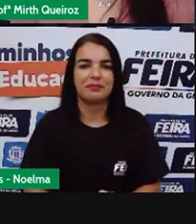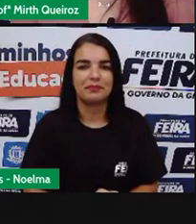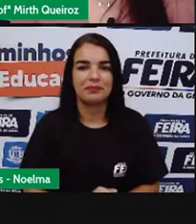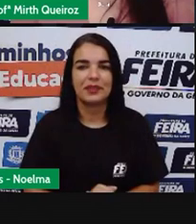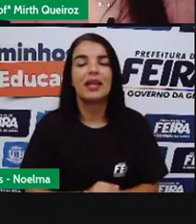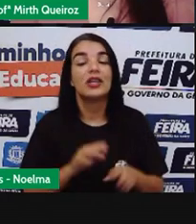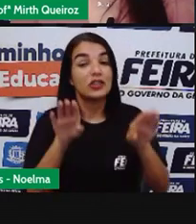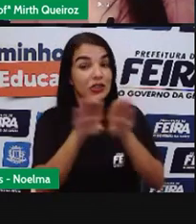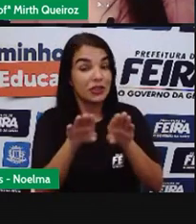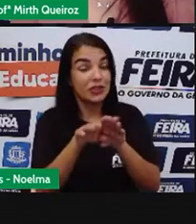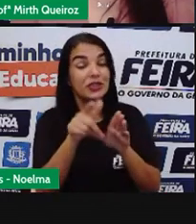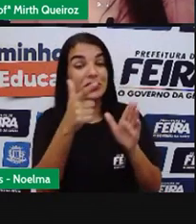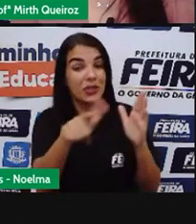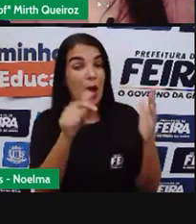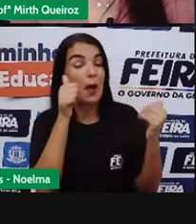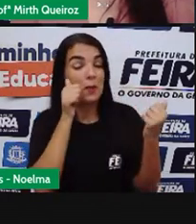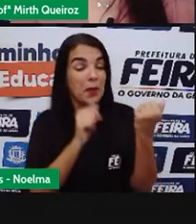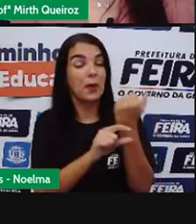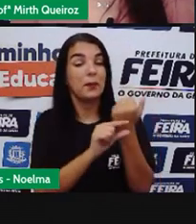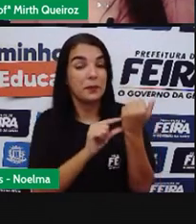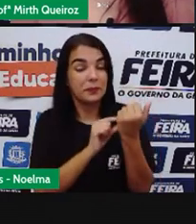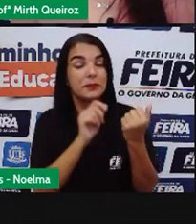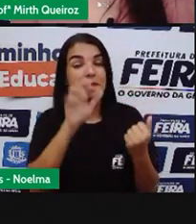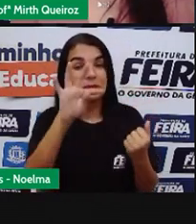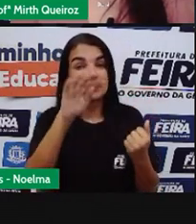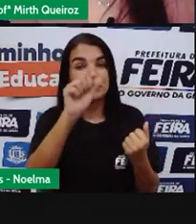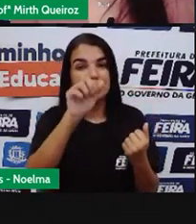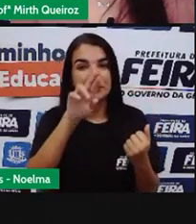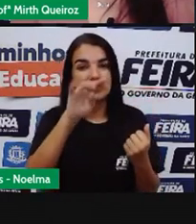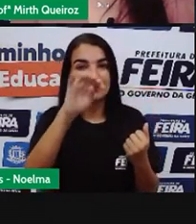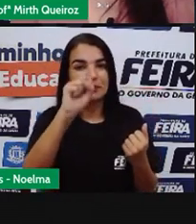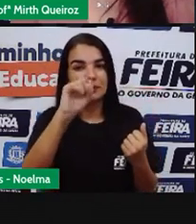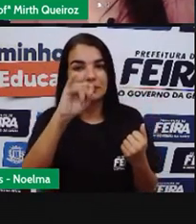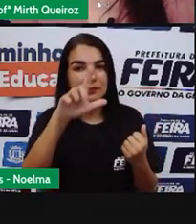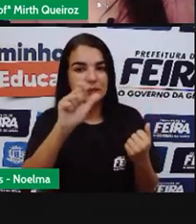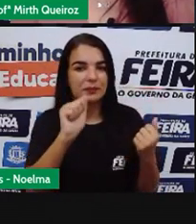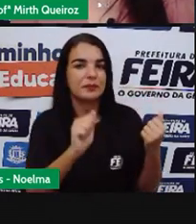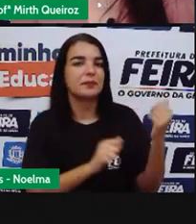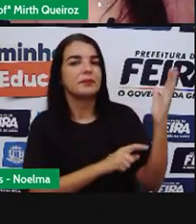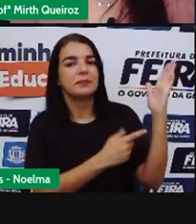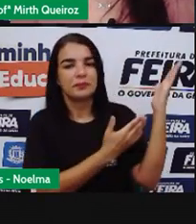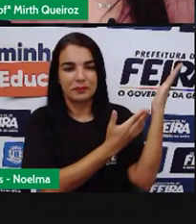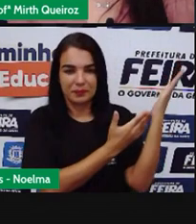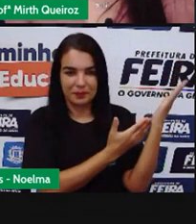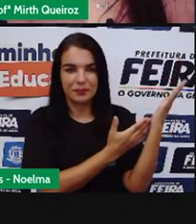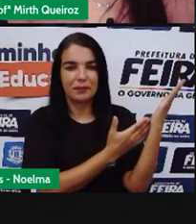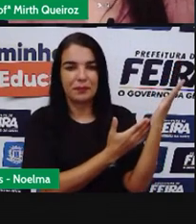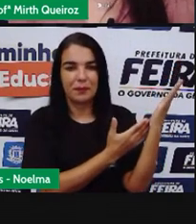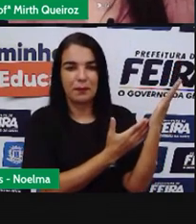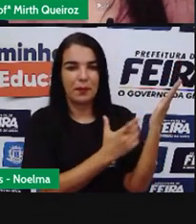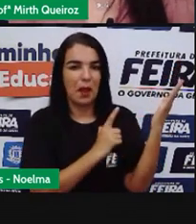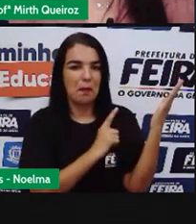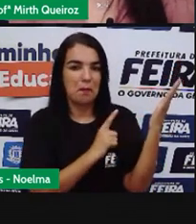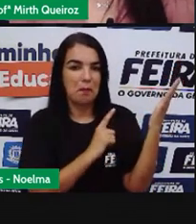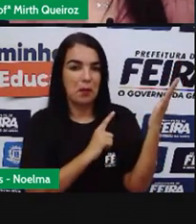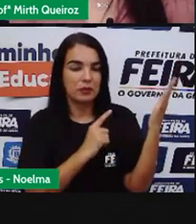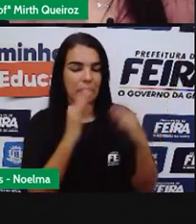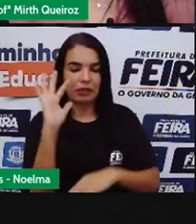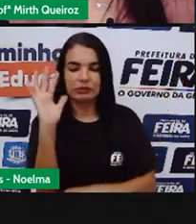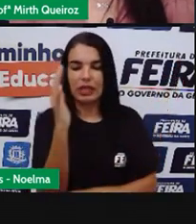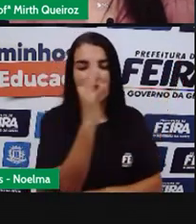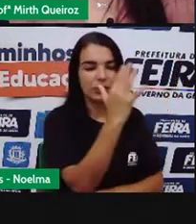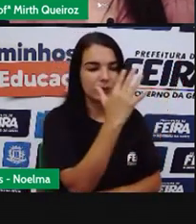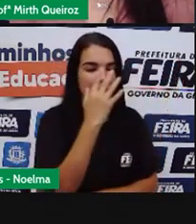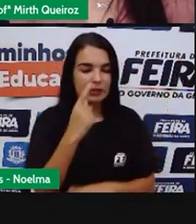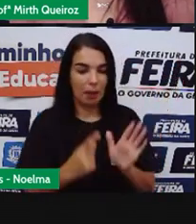Aqui temos Mais uma obra De Tarsila do Amaral Cartão postal Onde a gente Pode ver A natureza